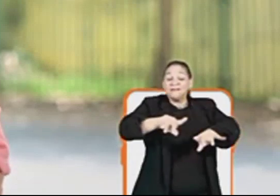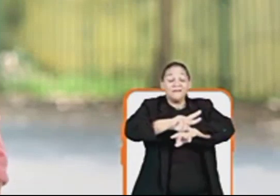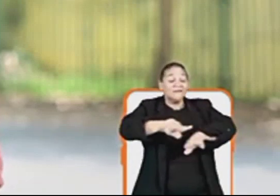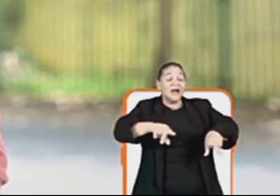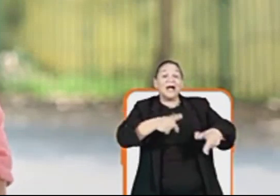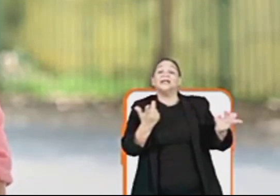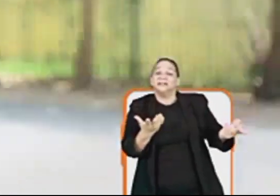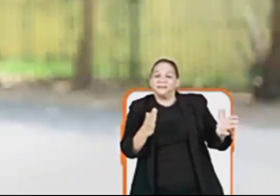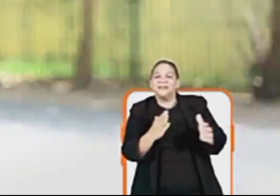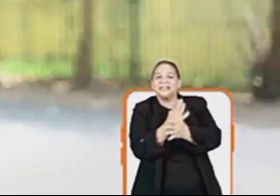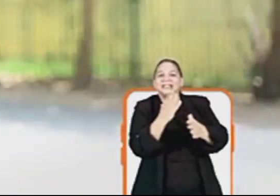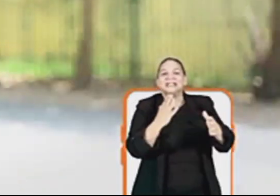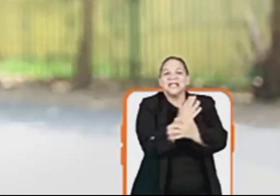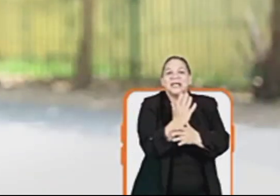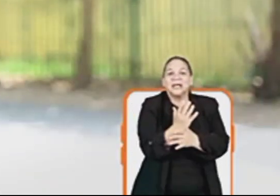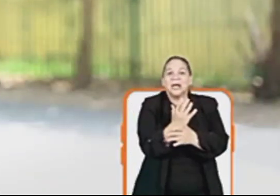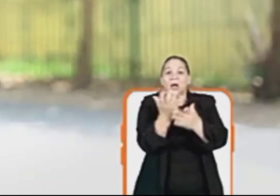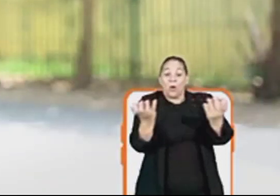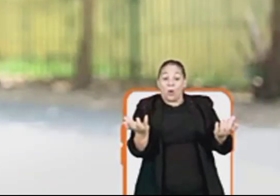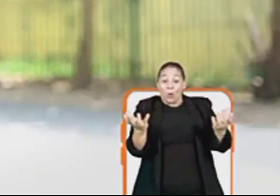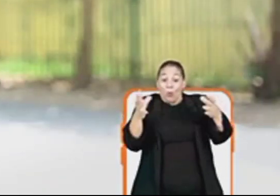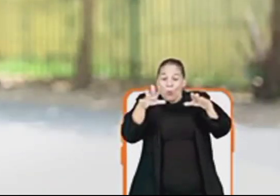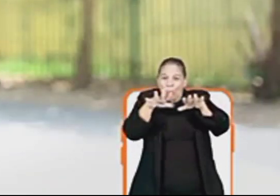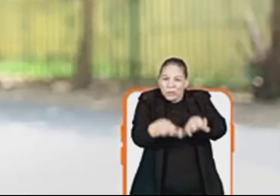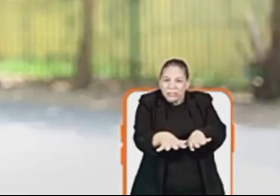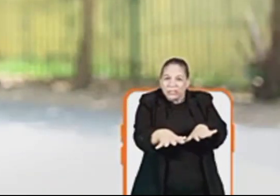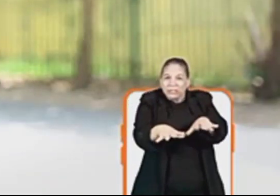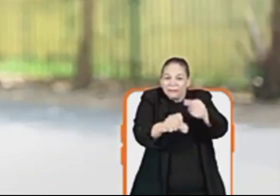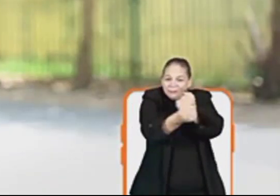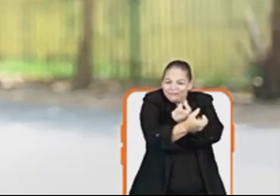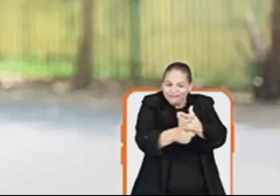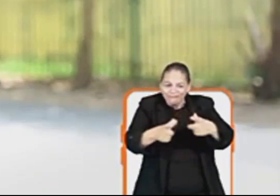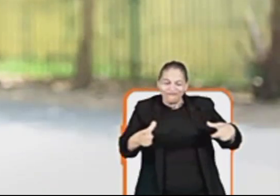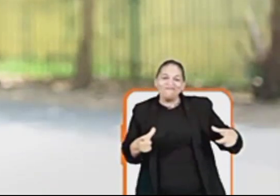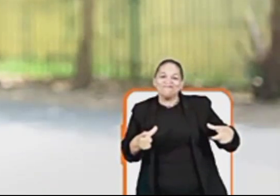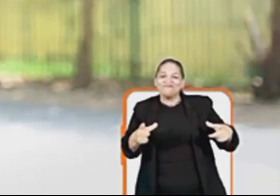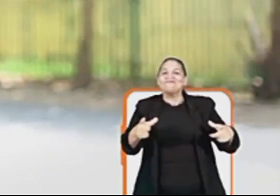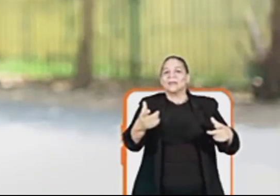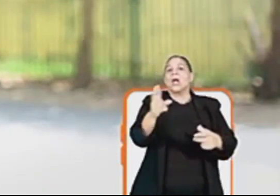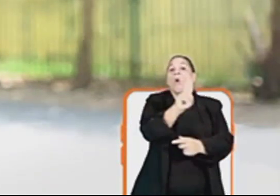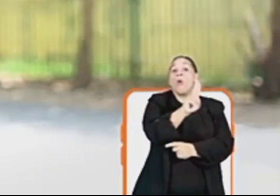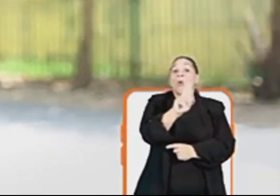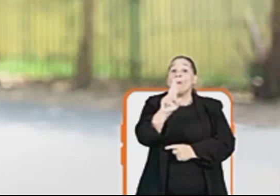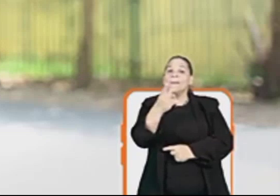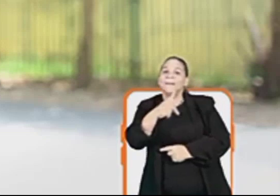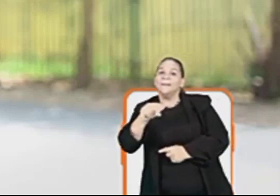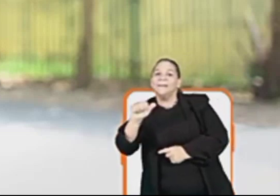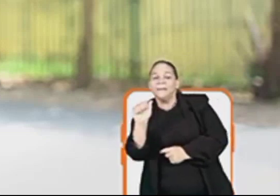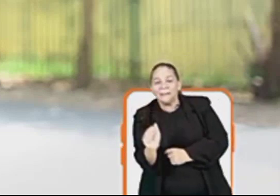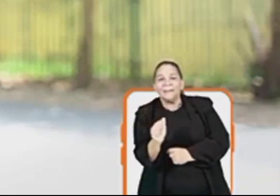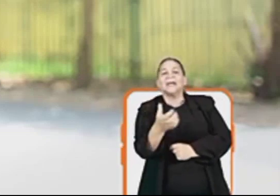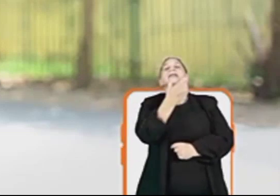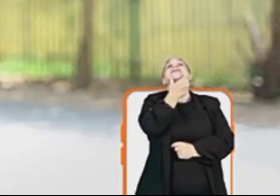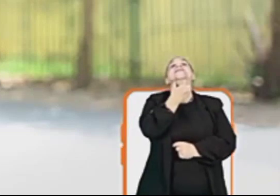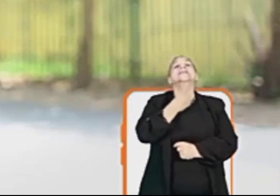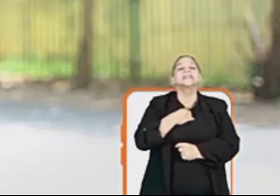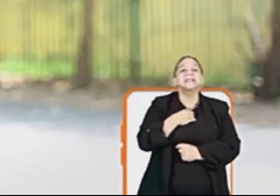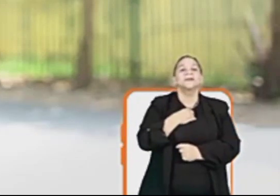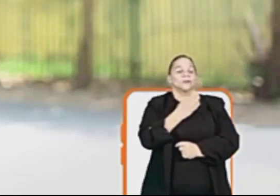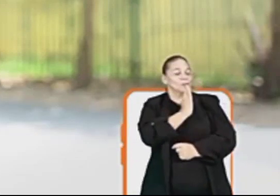cantos da nossa cidade Nós vamos implementar uma UPA com especialidades importantes Como cardiologista e